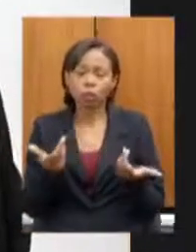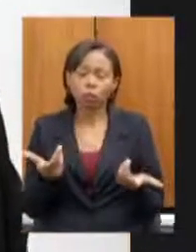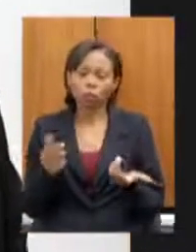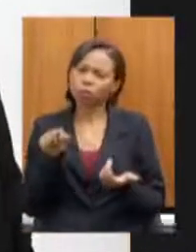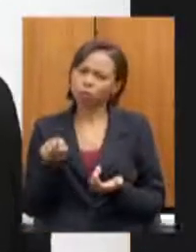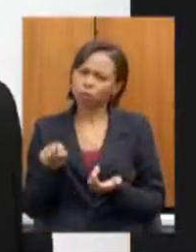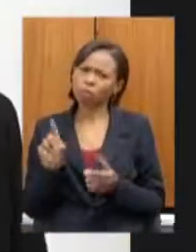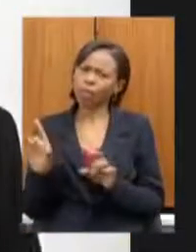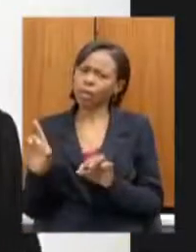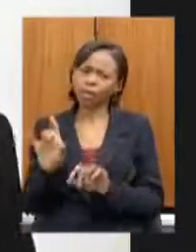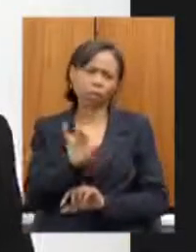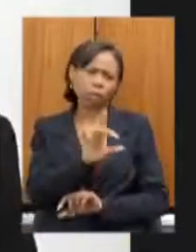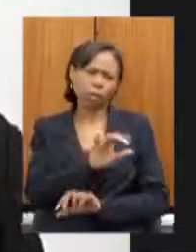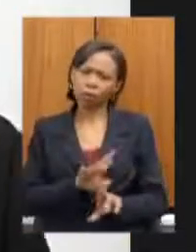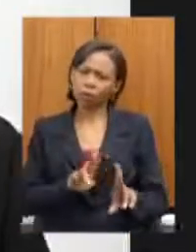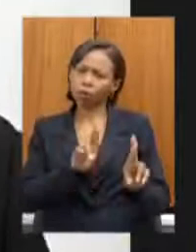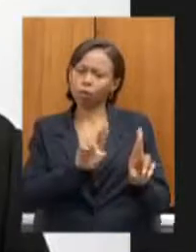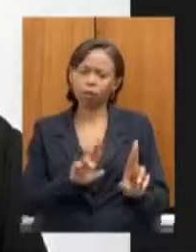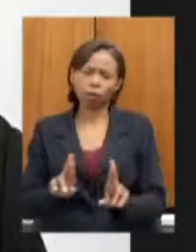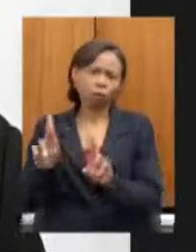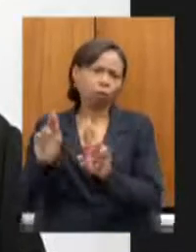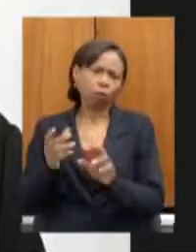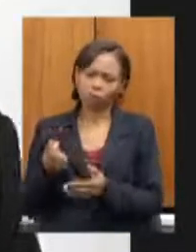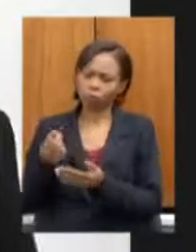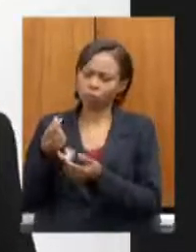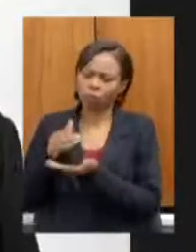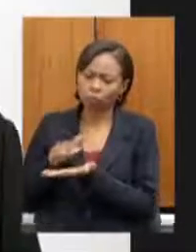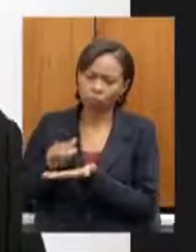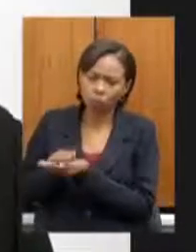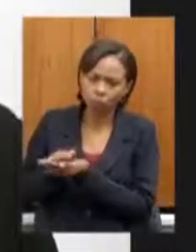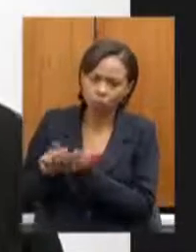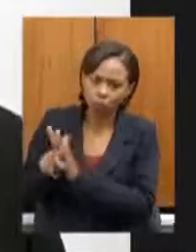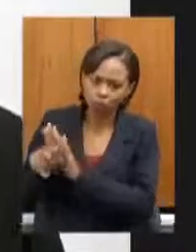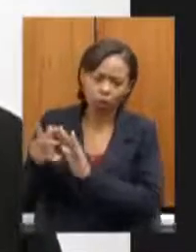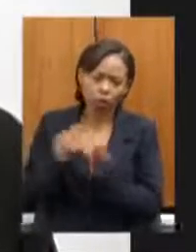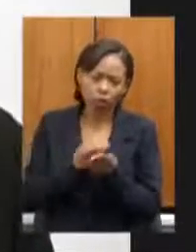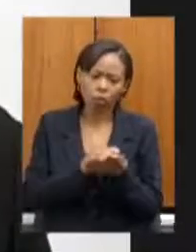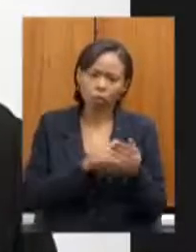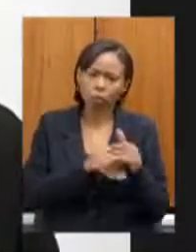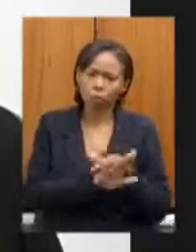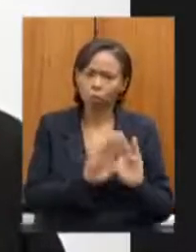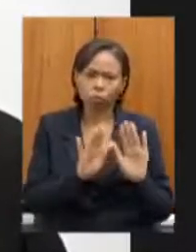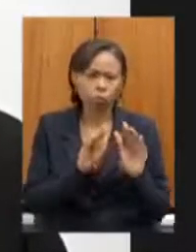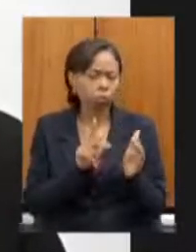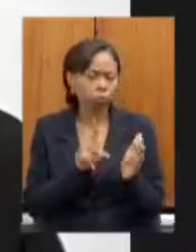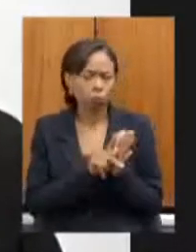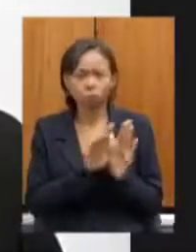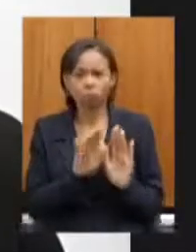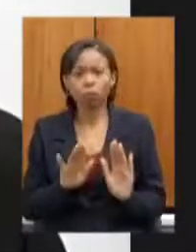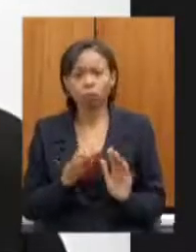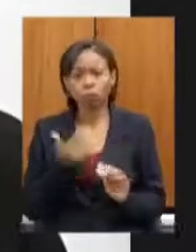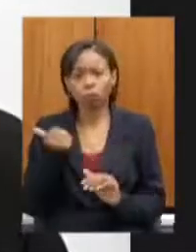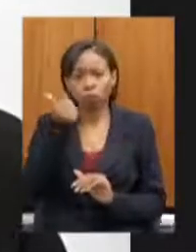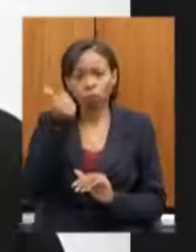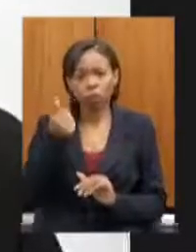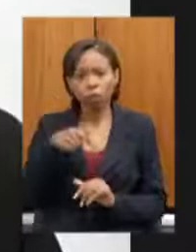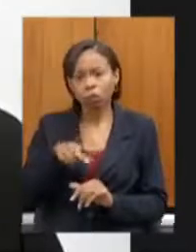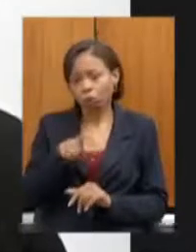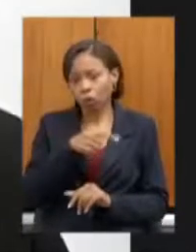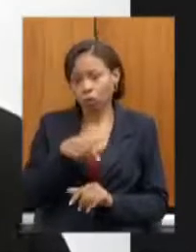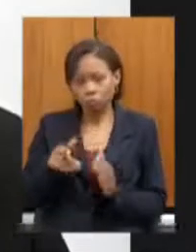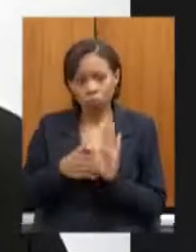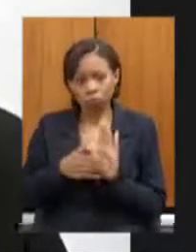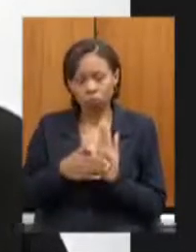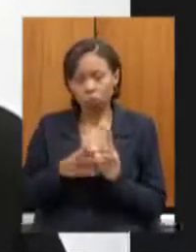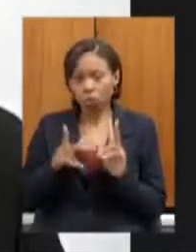concessão ficasse o seu aporte investido na sua região que como o me propôs e propôs os demais deputados que as